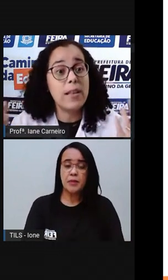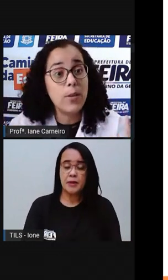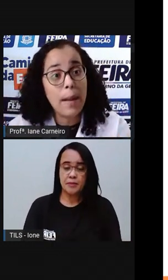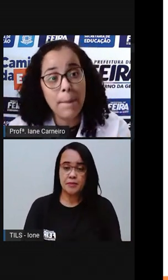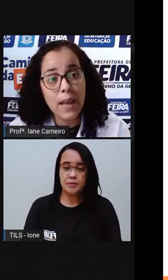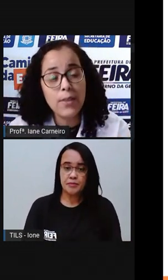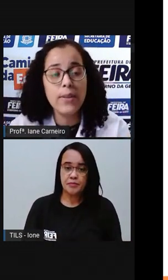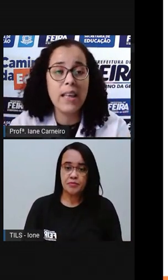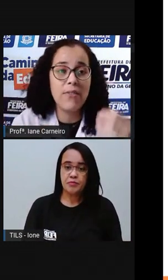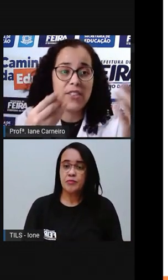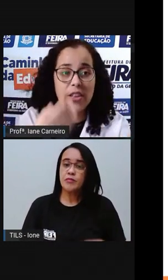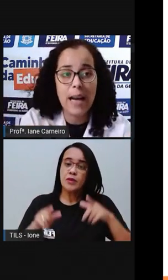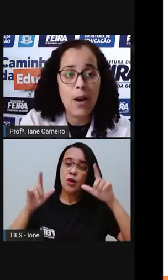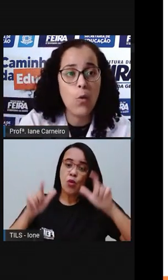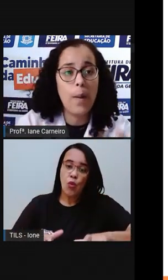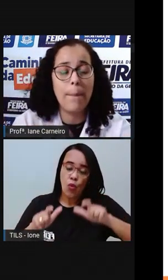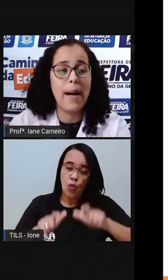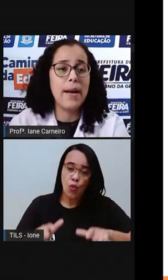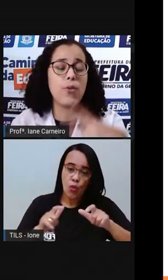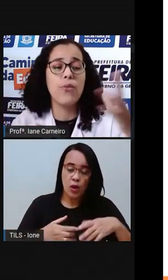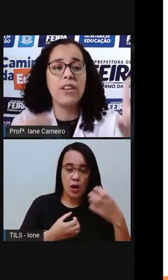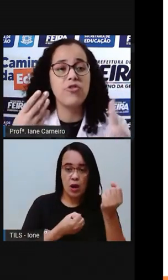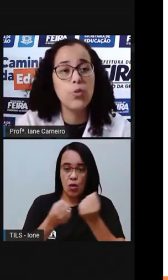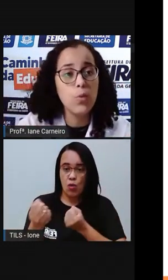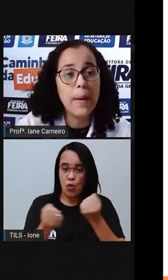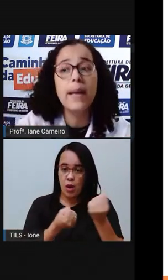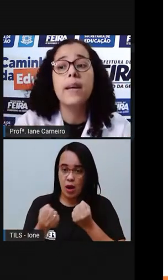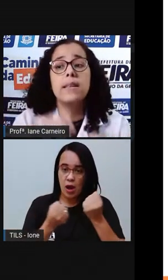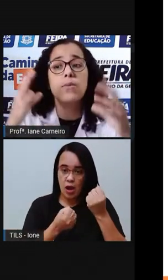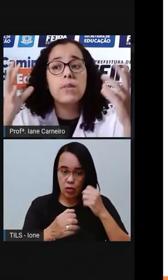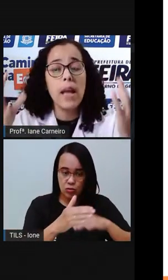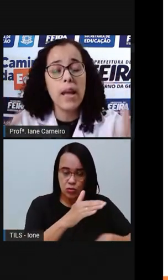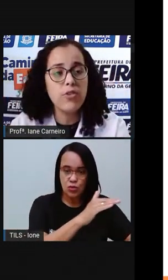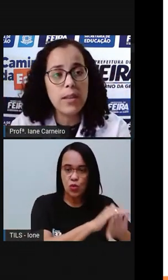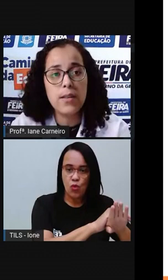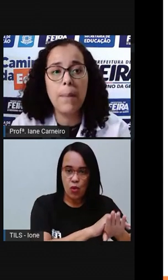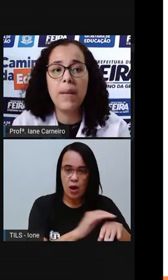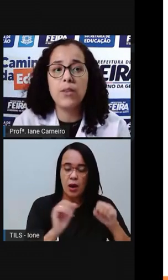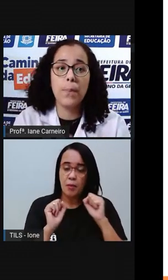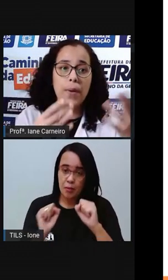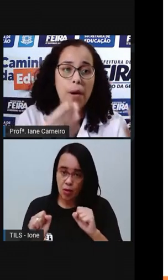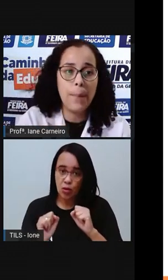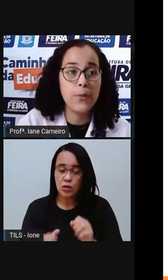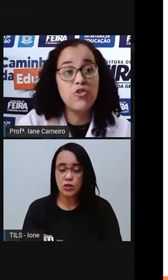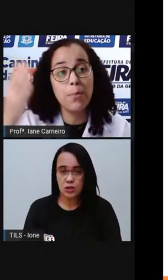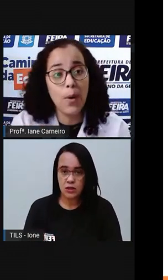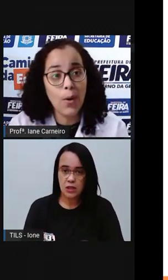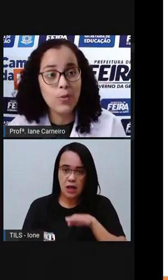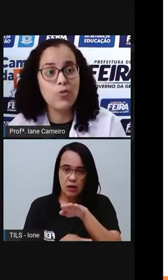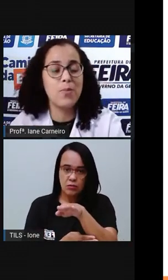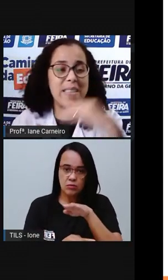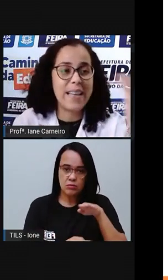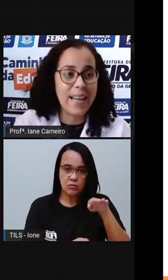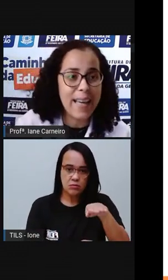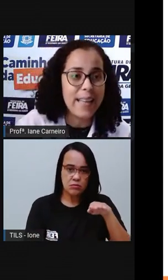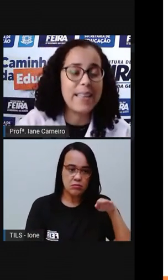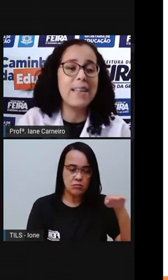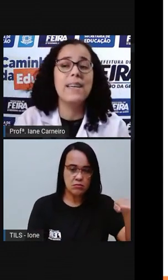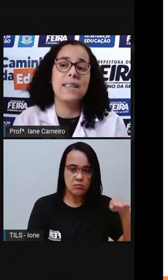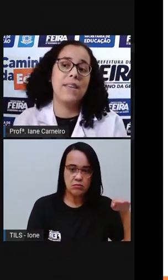Tem o estacionamento, né? Quem vai de carro com papai ou vai de Uber. Então, tem o estacionamento próprio de moto, de